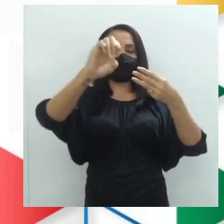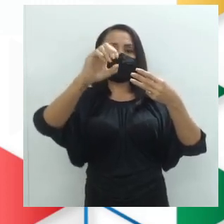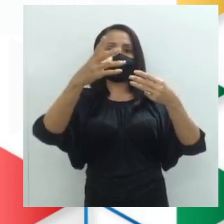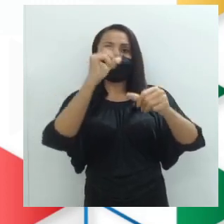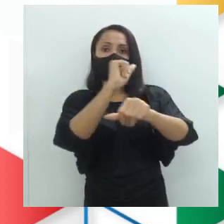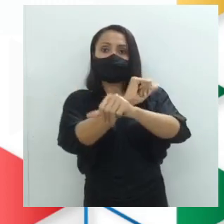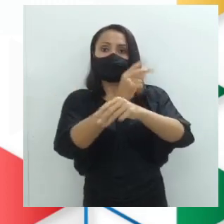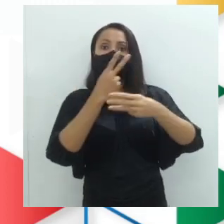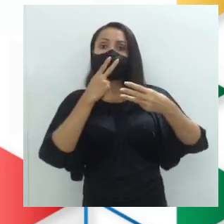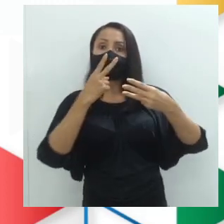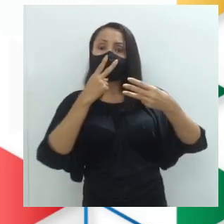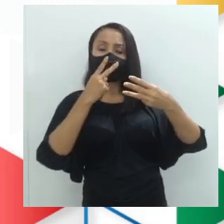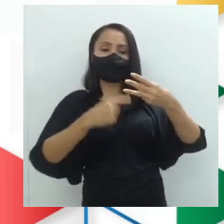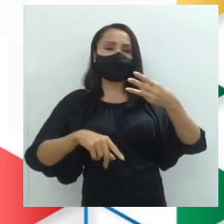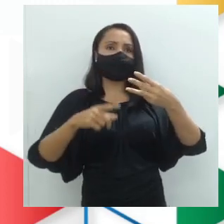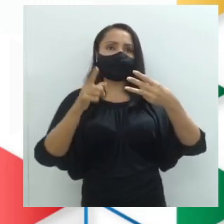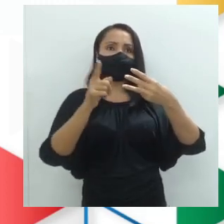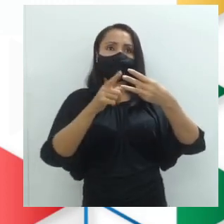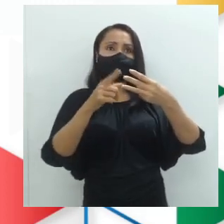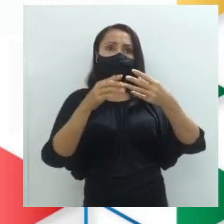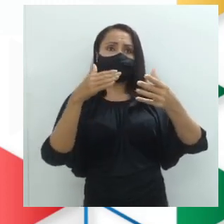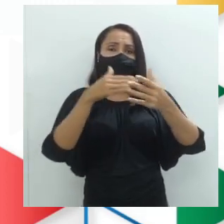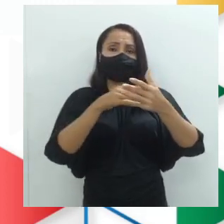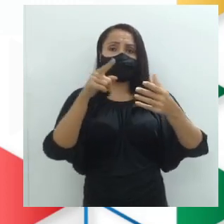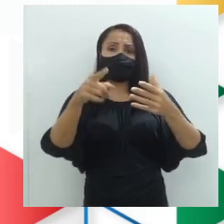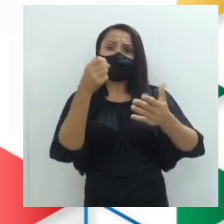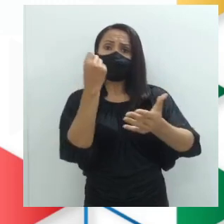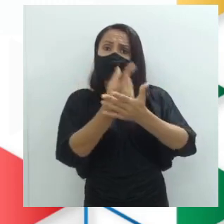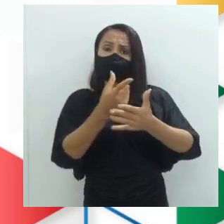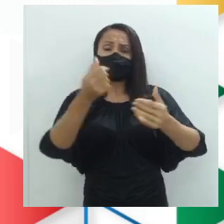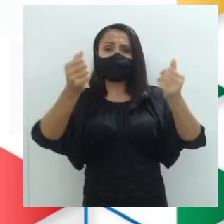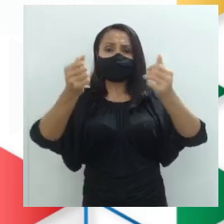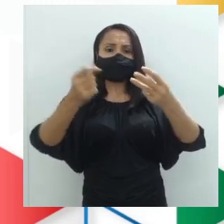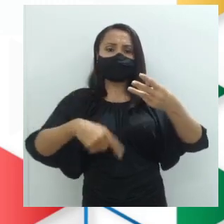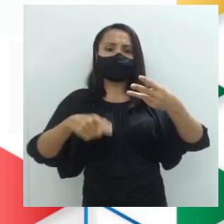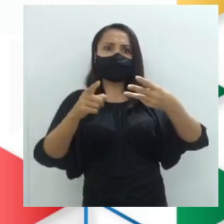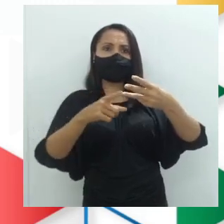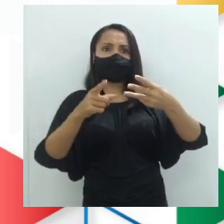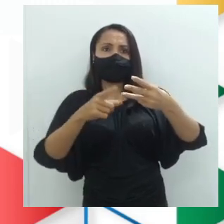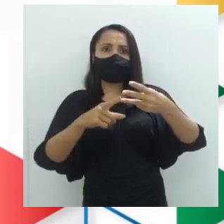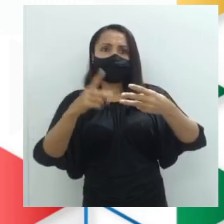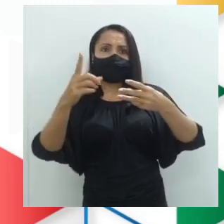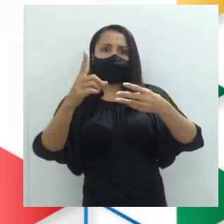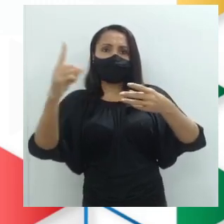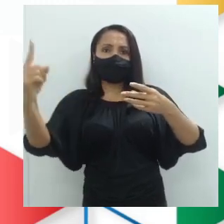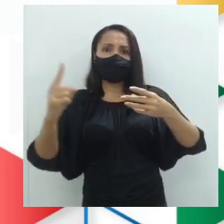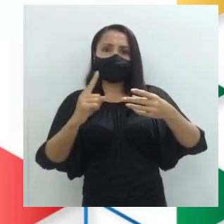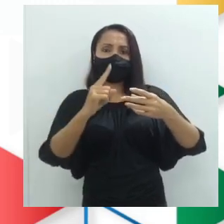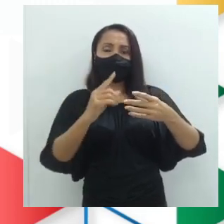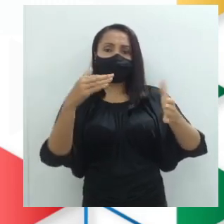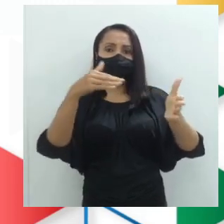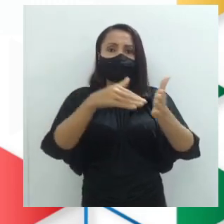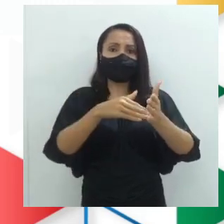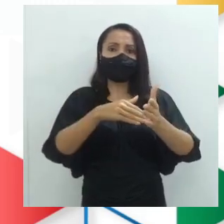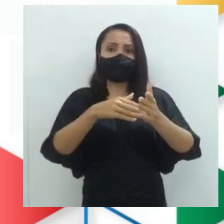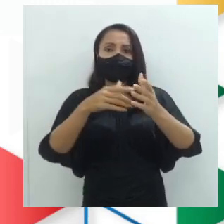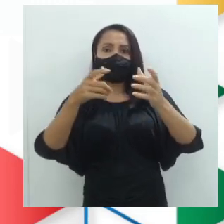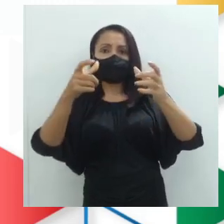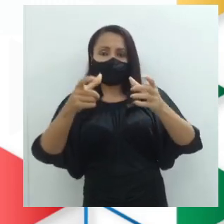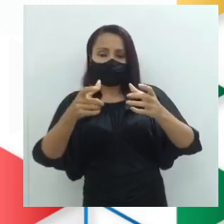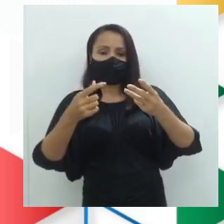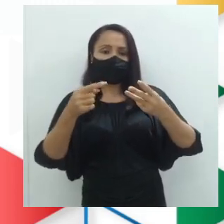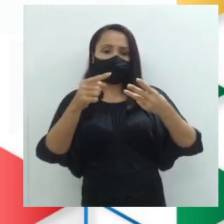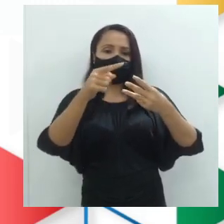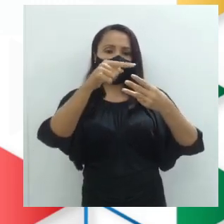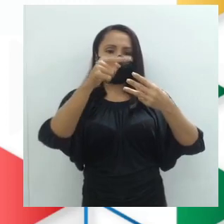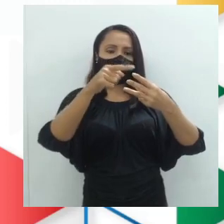fumar, até você comprou um carro, ele chegou em último lugar. No primeiro, José